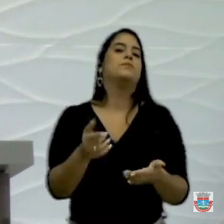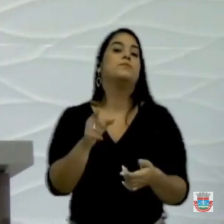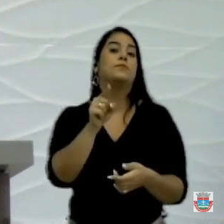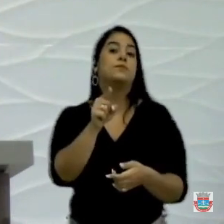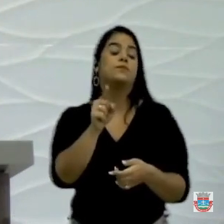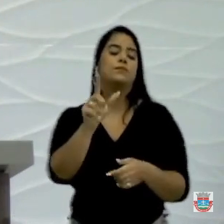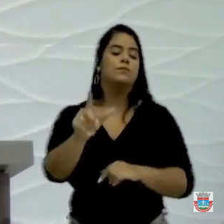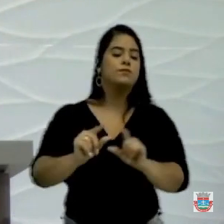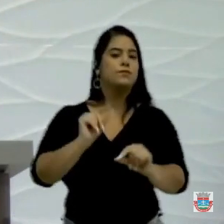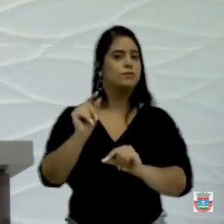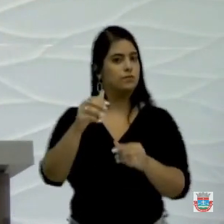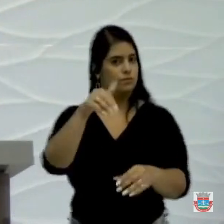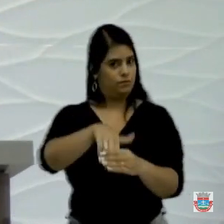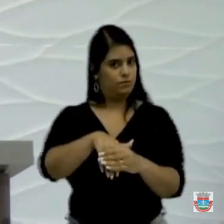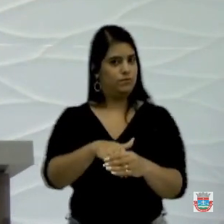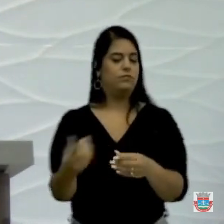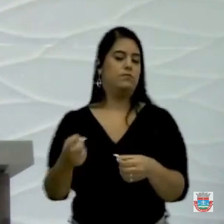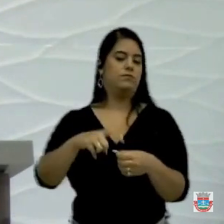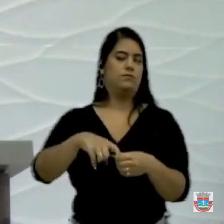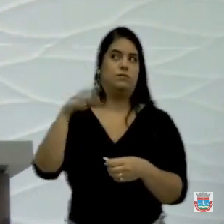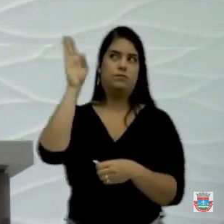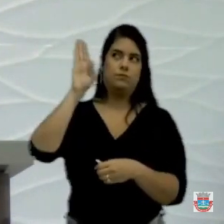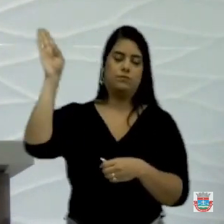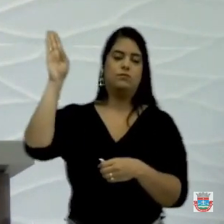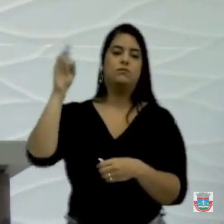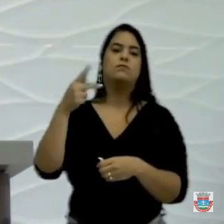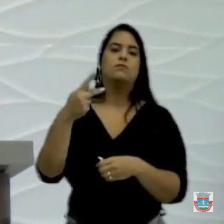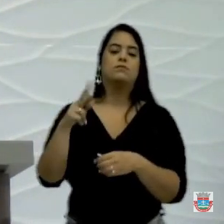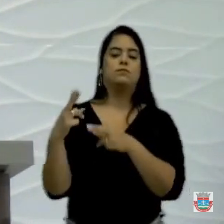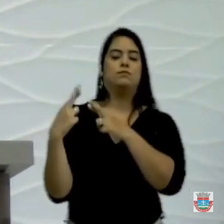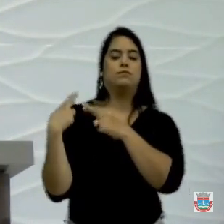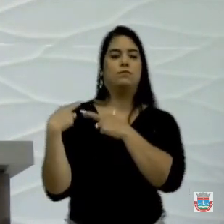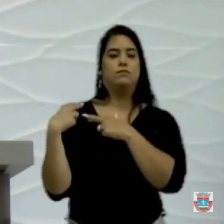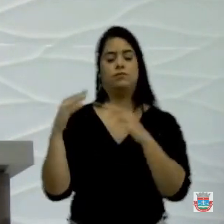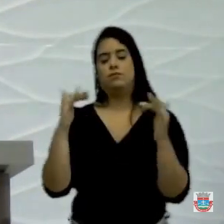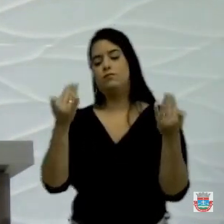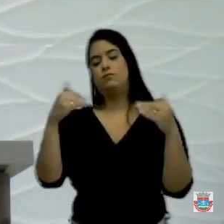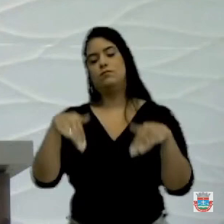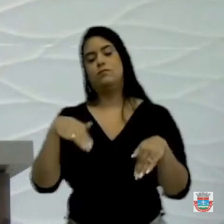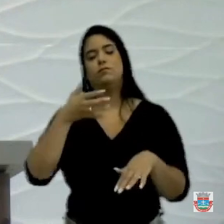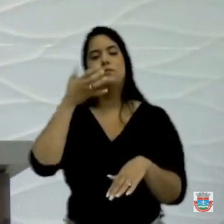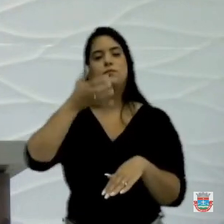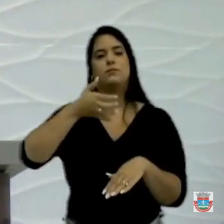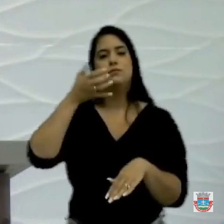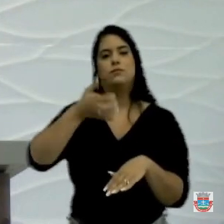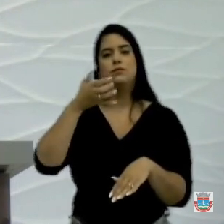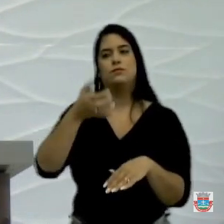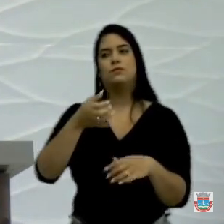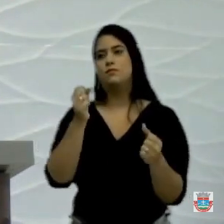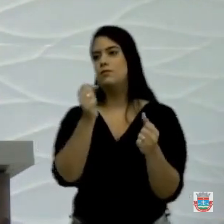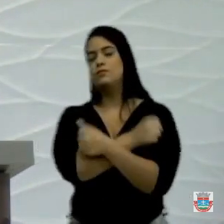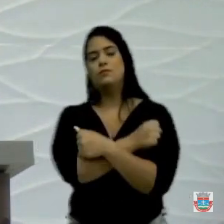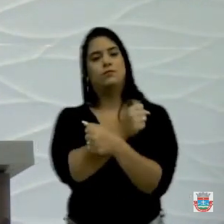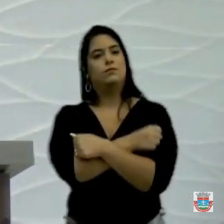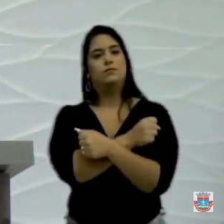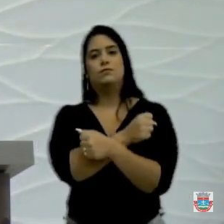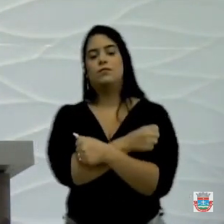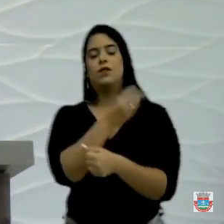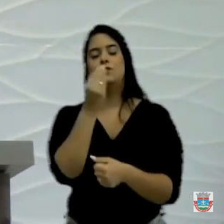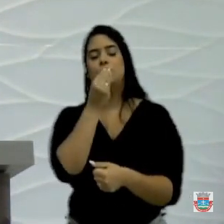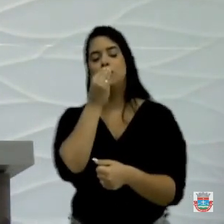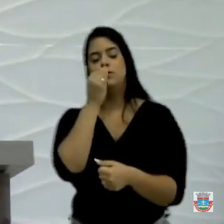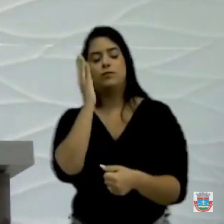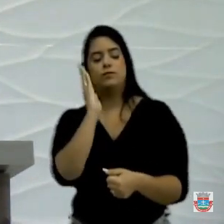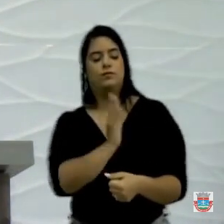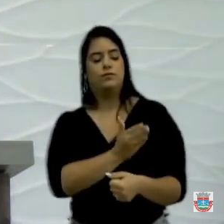voto para voltar para essa casa e ser seu representante. Quero finalizar meu discurso deixando um abraço e um beijo no